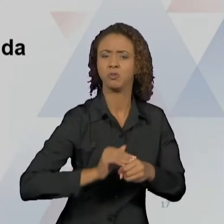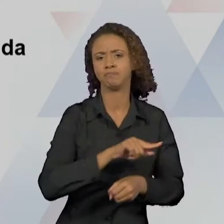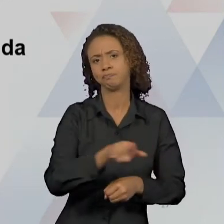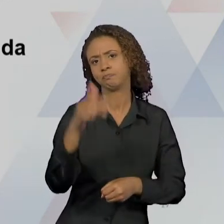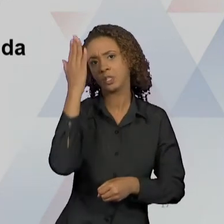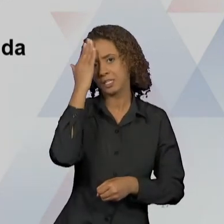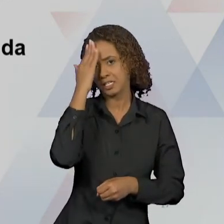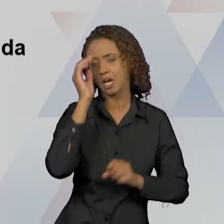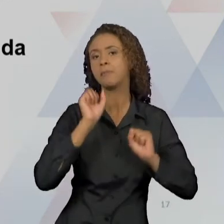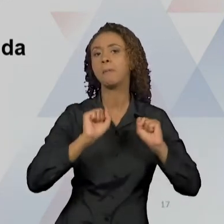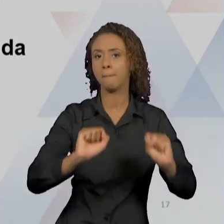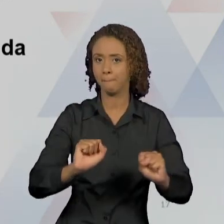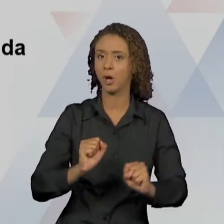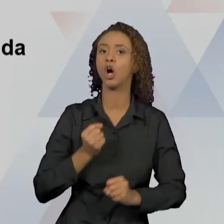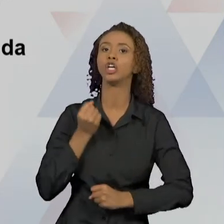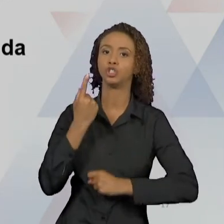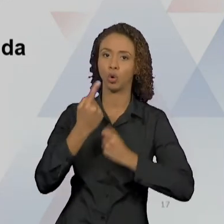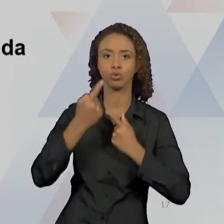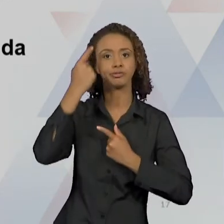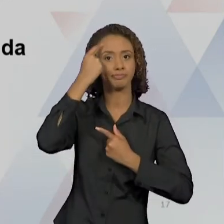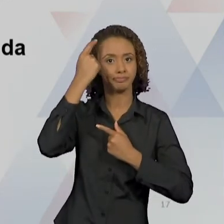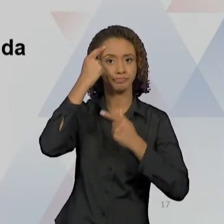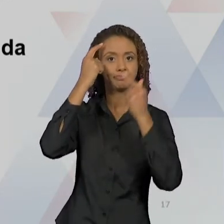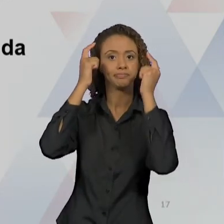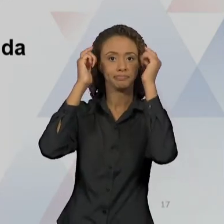pode dar origem a distúrbios neuróticos.